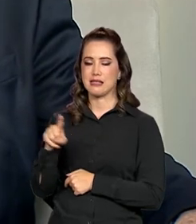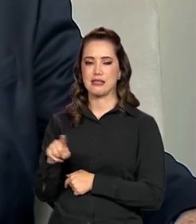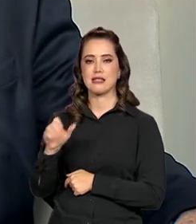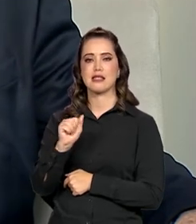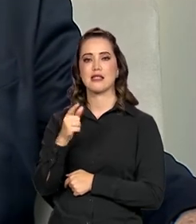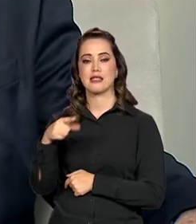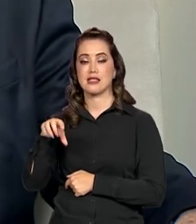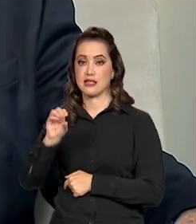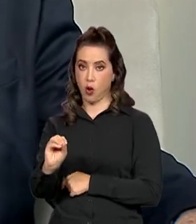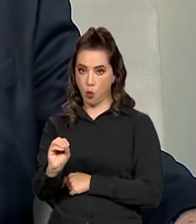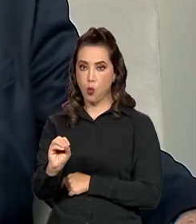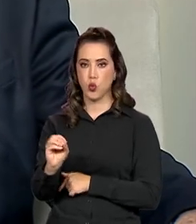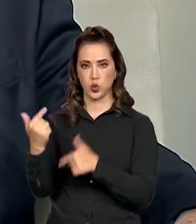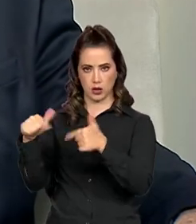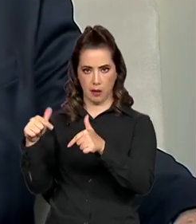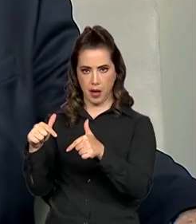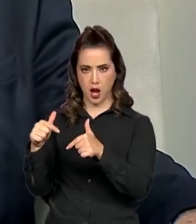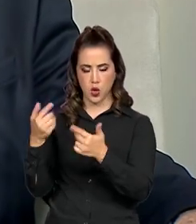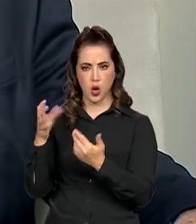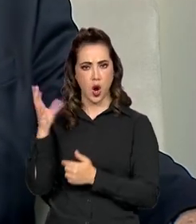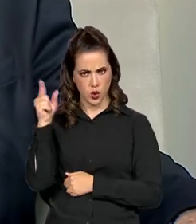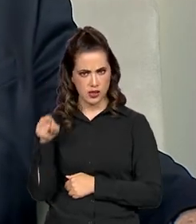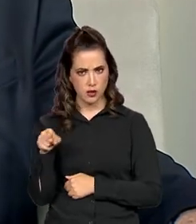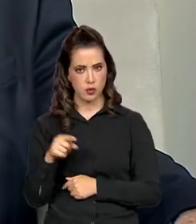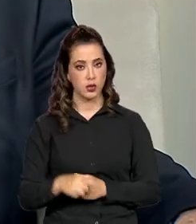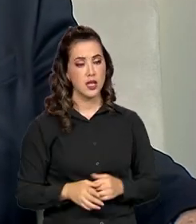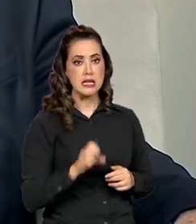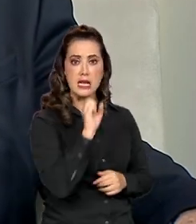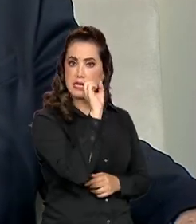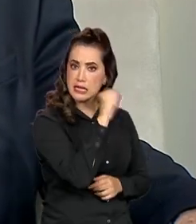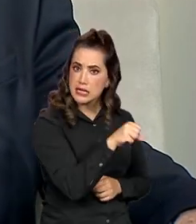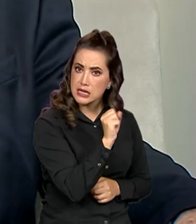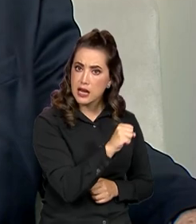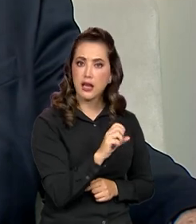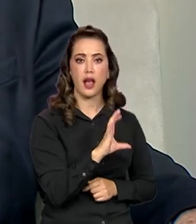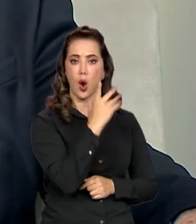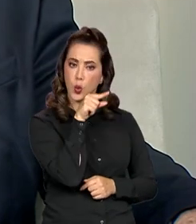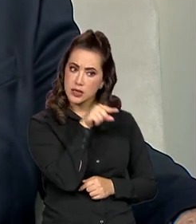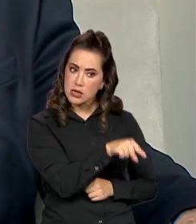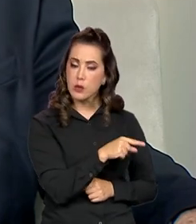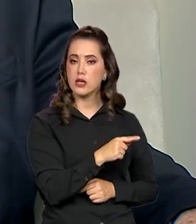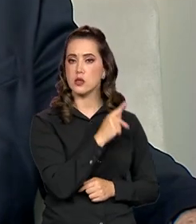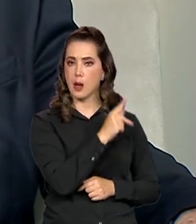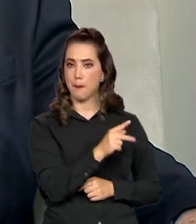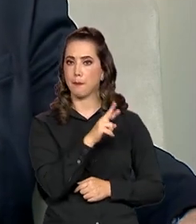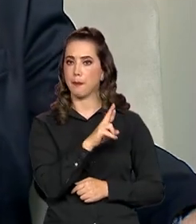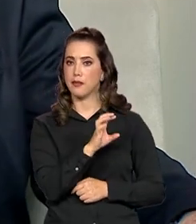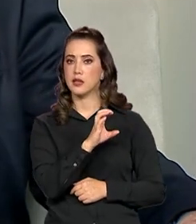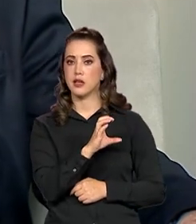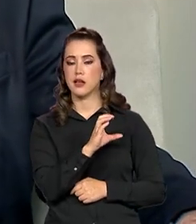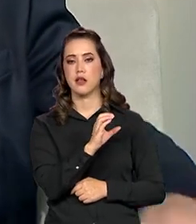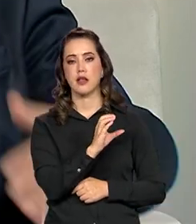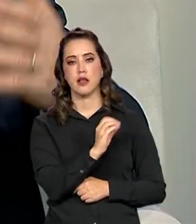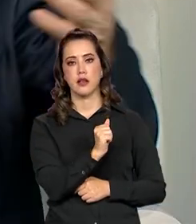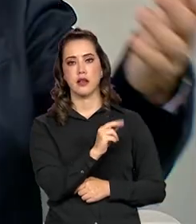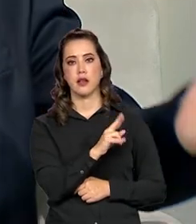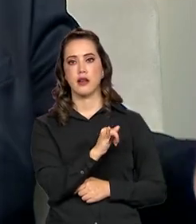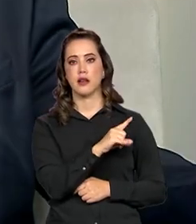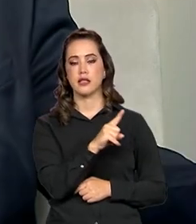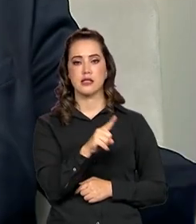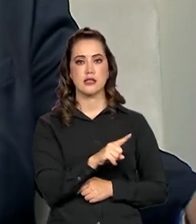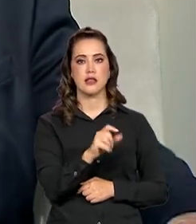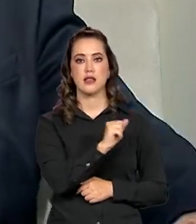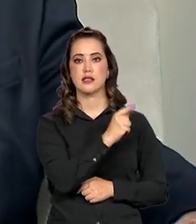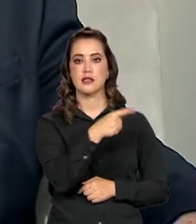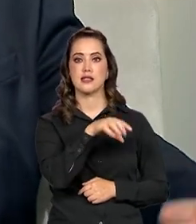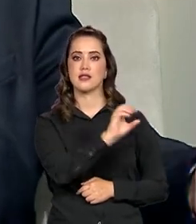E é exatamente esse o ponto que nós estamos referindo. Até me perguntaram esses dias, mas e se o Uber foi embora do Brasil? falei, problema do